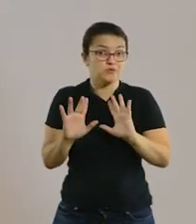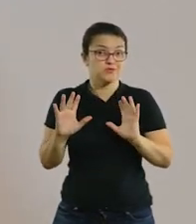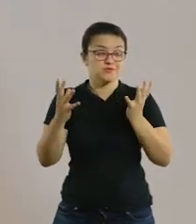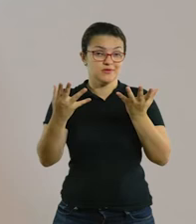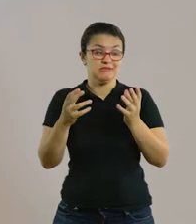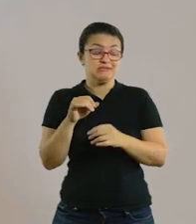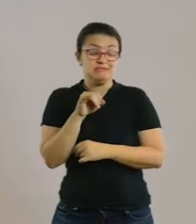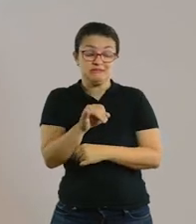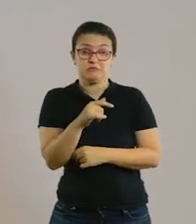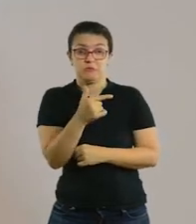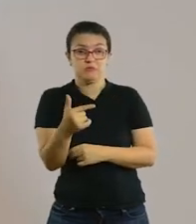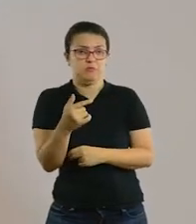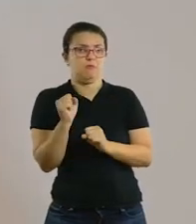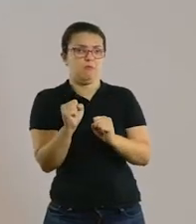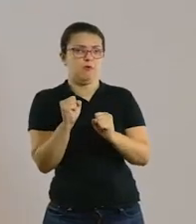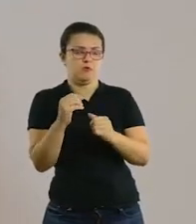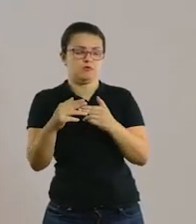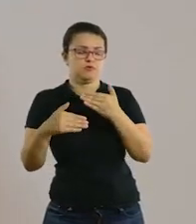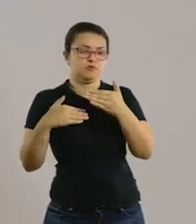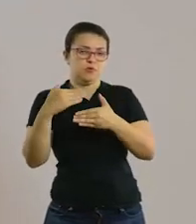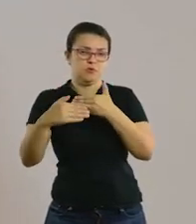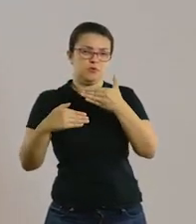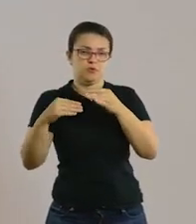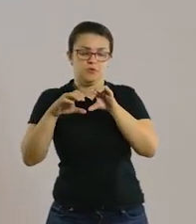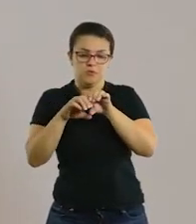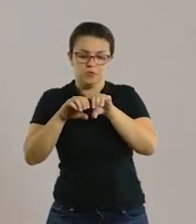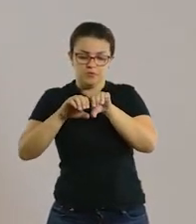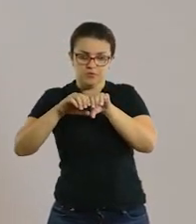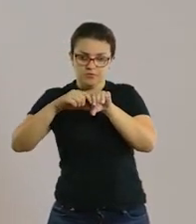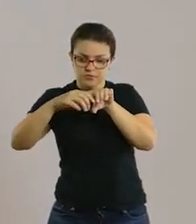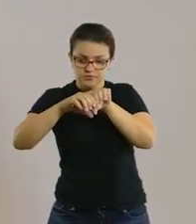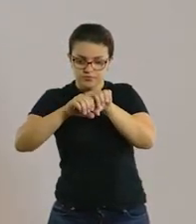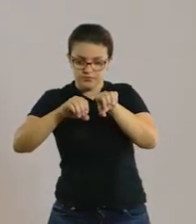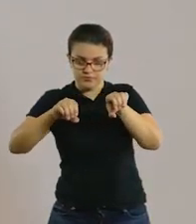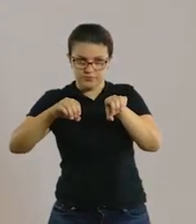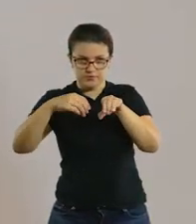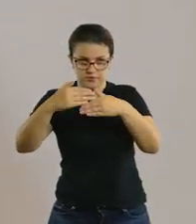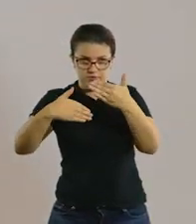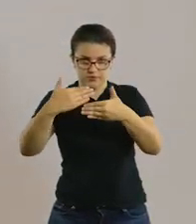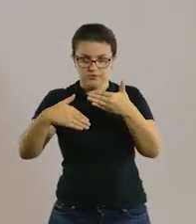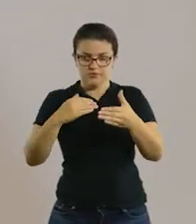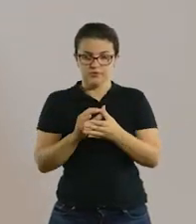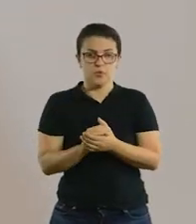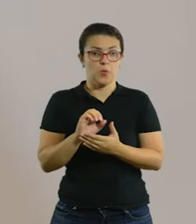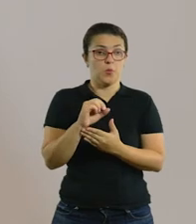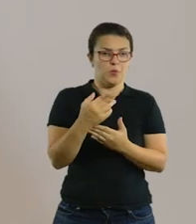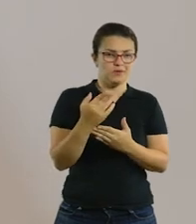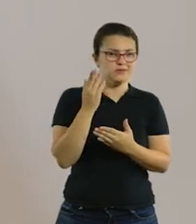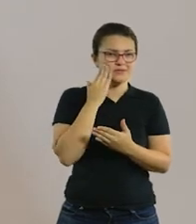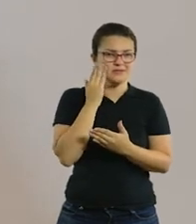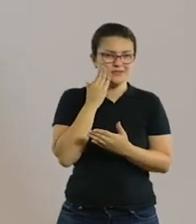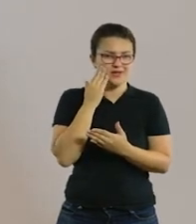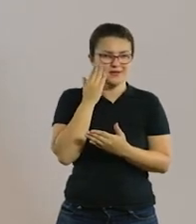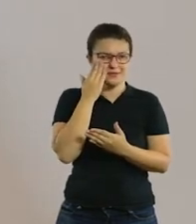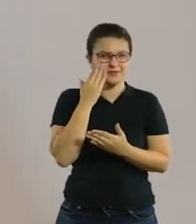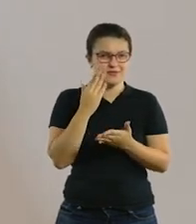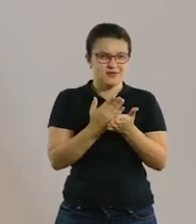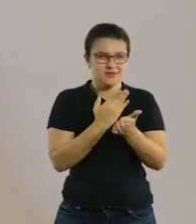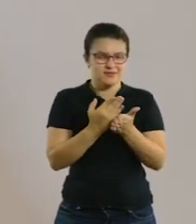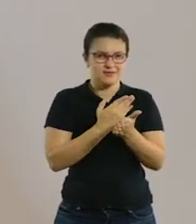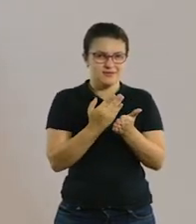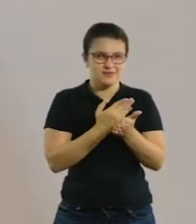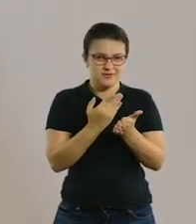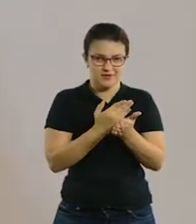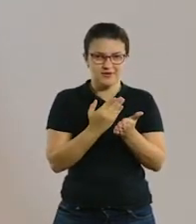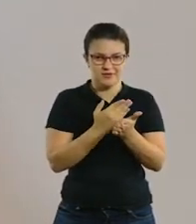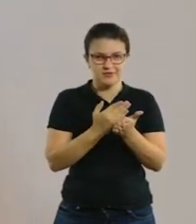não tenha, você pode usar rolinho de papel higiênico, tá bom? Só a parte do papelão. Ou também o caderno, né? Aquela de capa